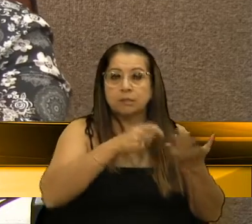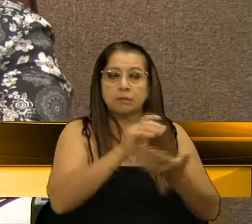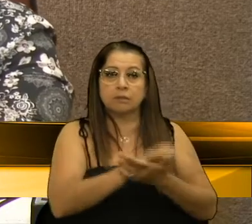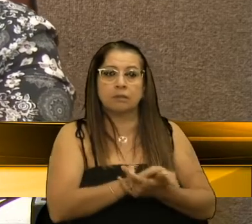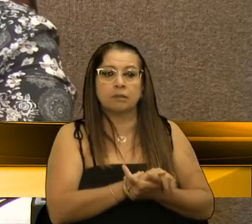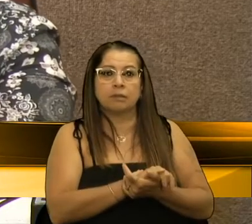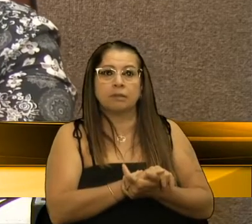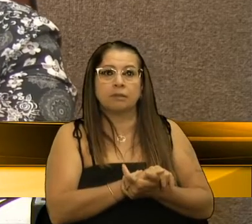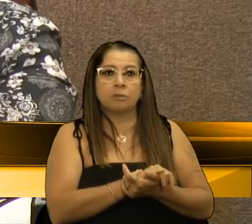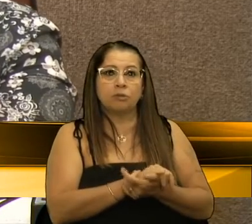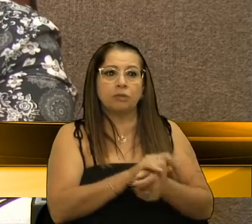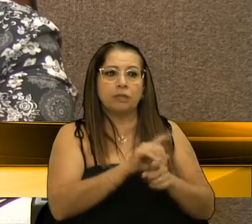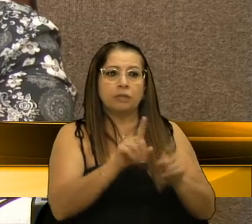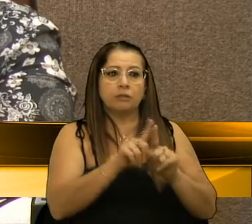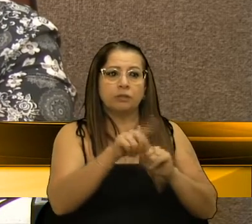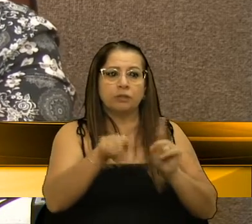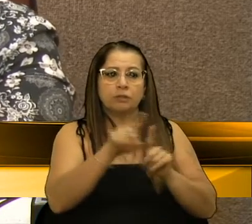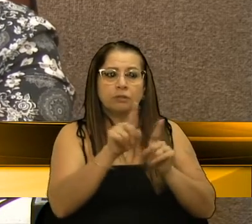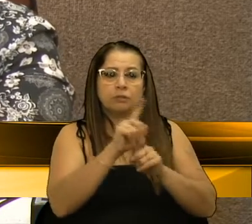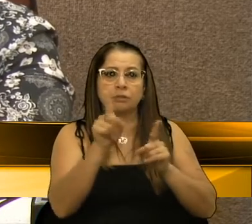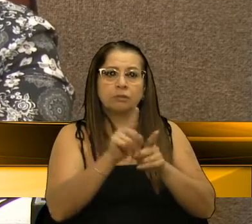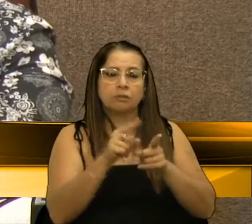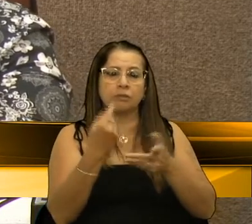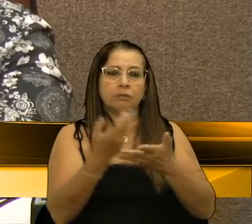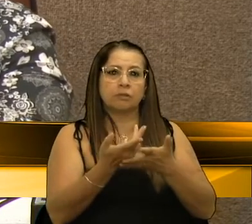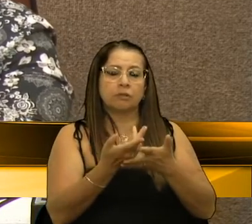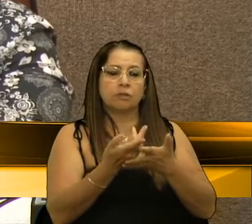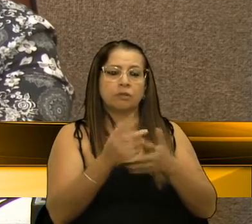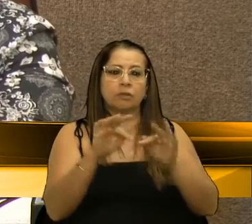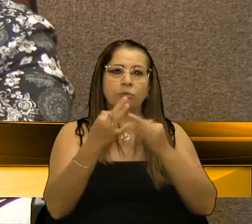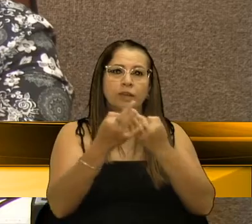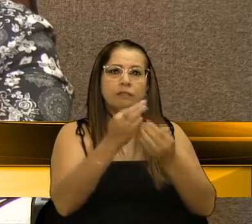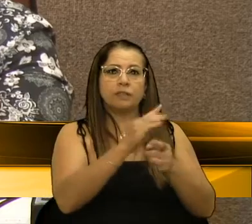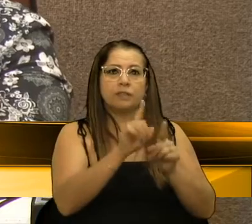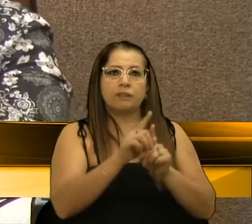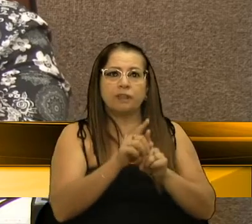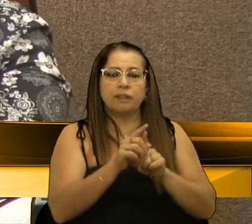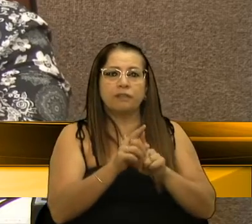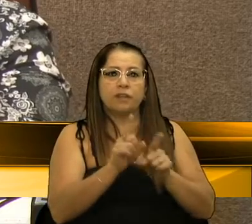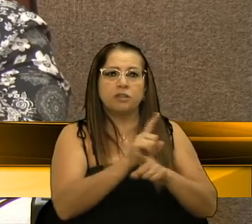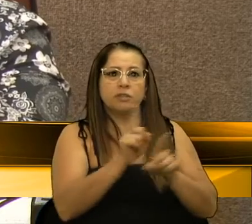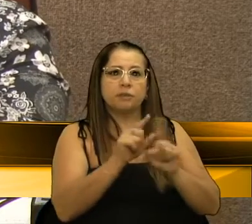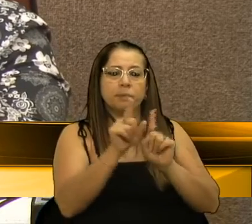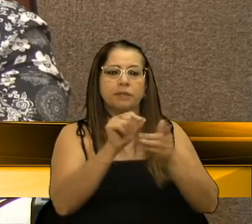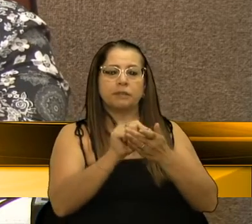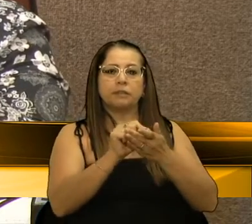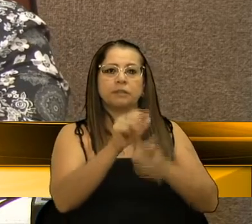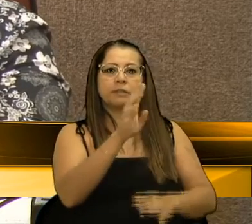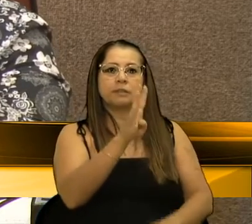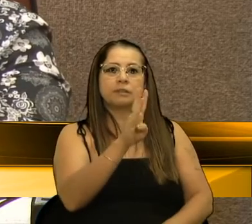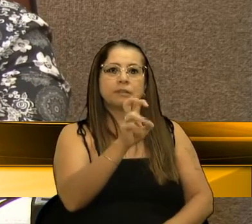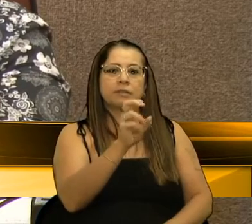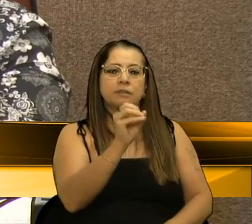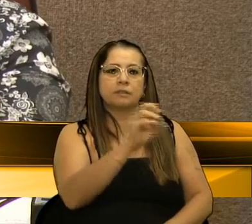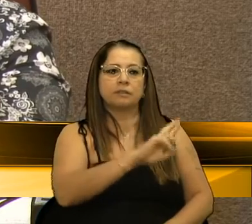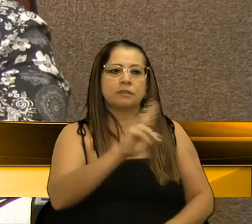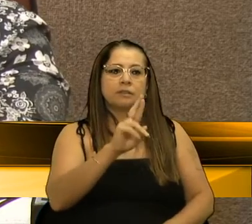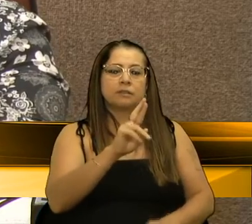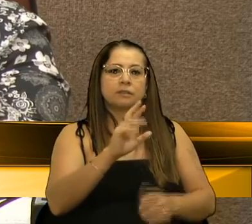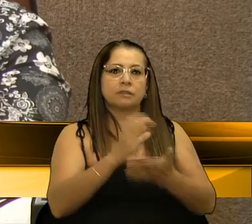se solidarizar com os familiares, custa R$ 350,00, um caderninho